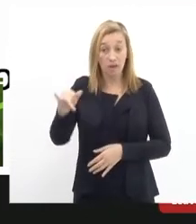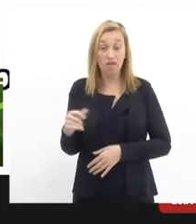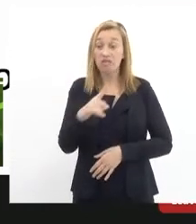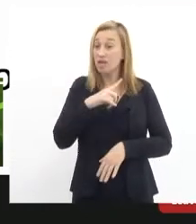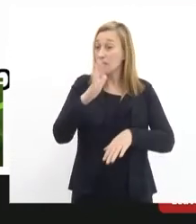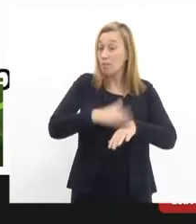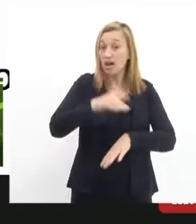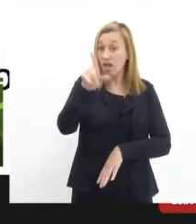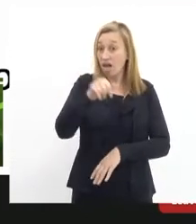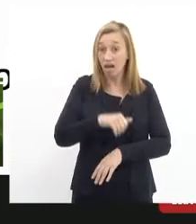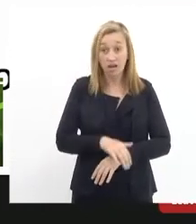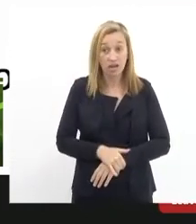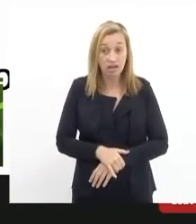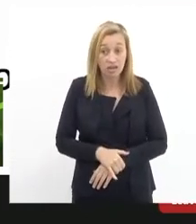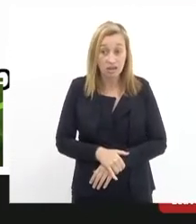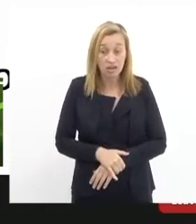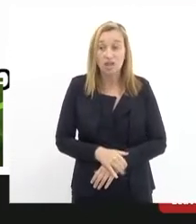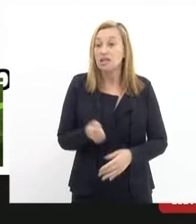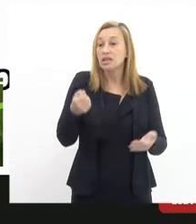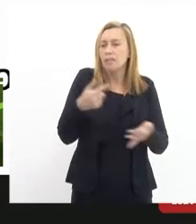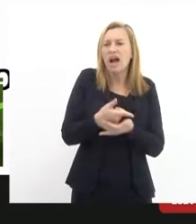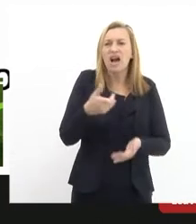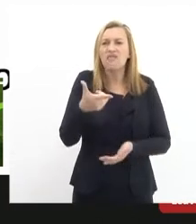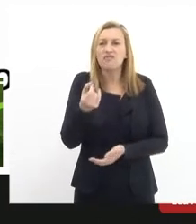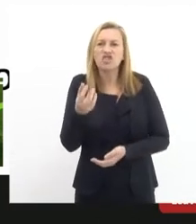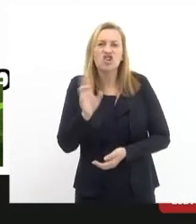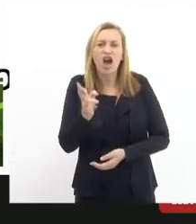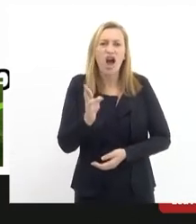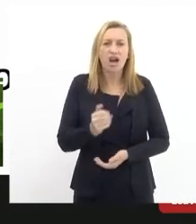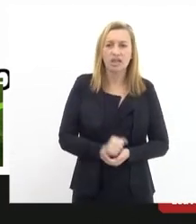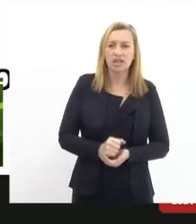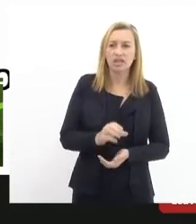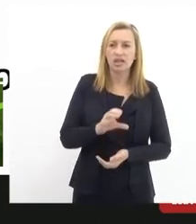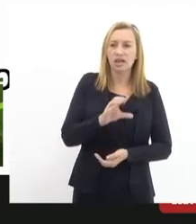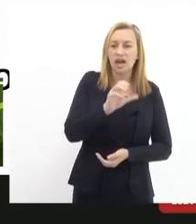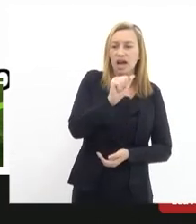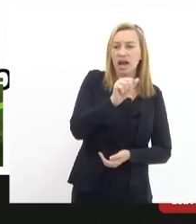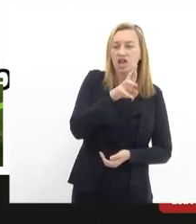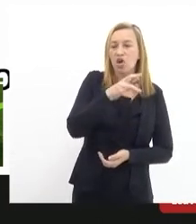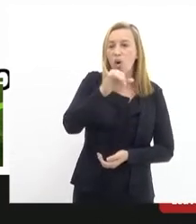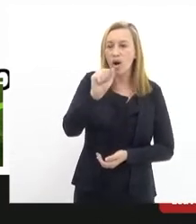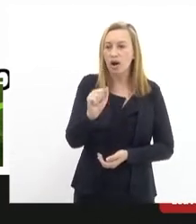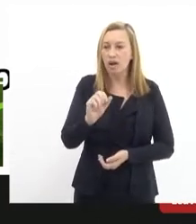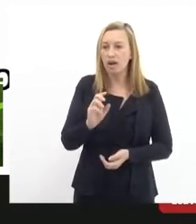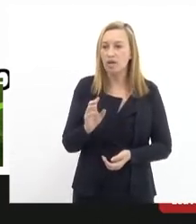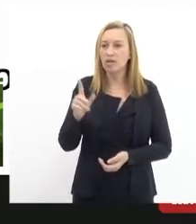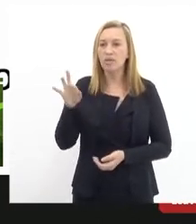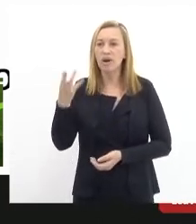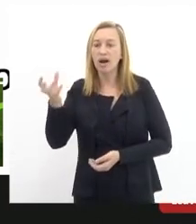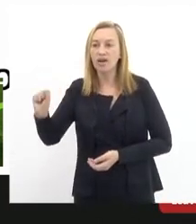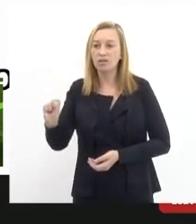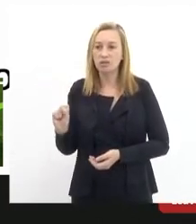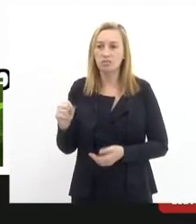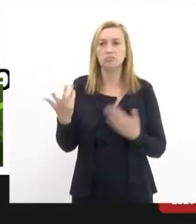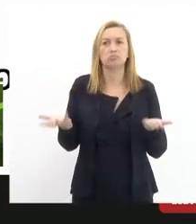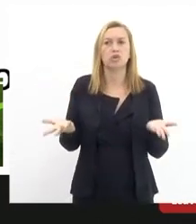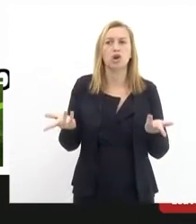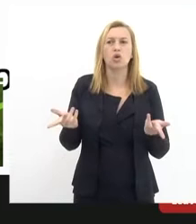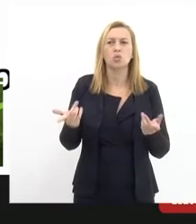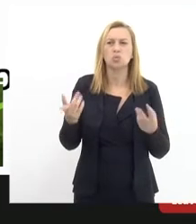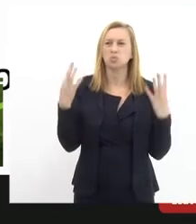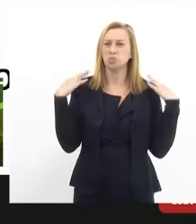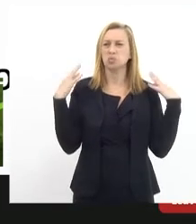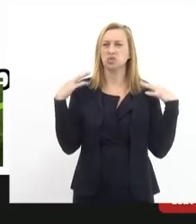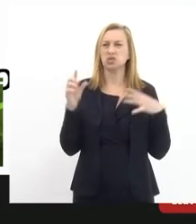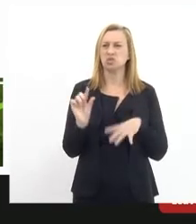do Guimarães. Porque sempre pagava 20 reais para ir da Carioca ao Guimarães. Quer dizer, um turismo de baixo